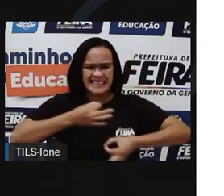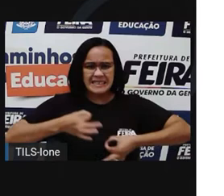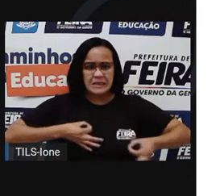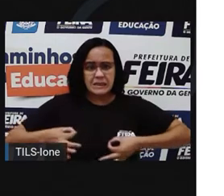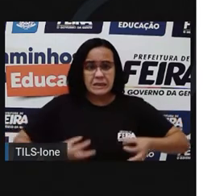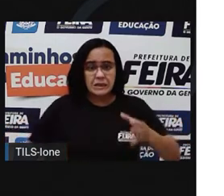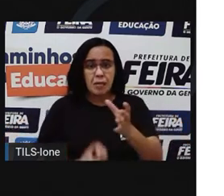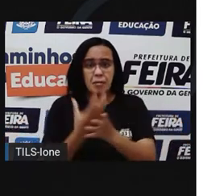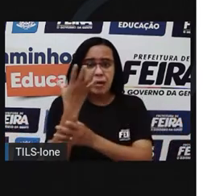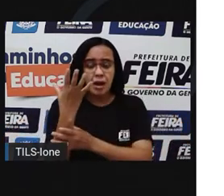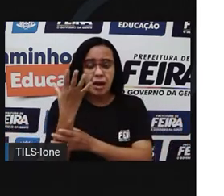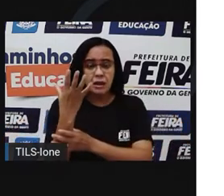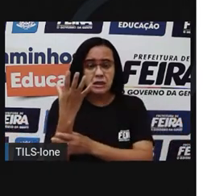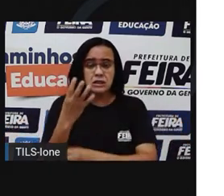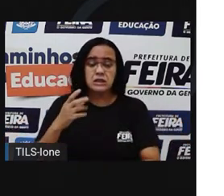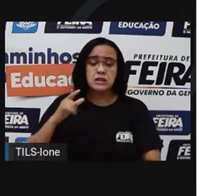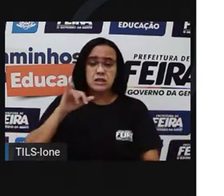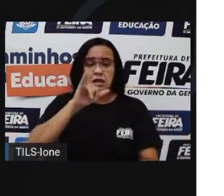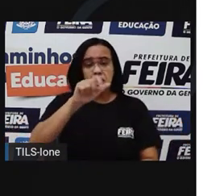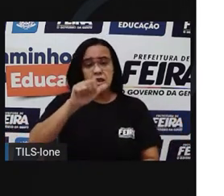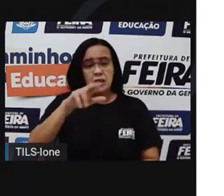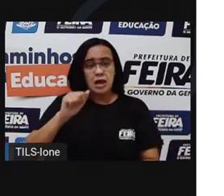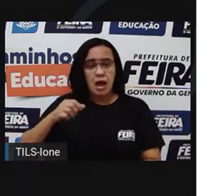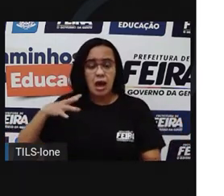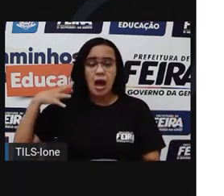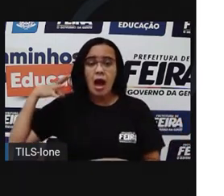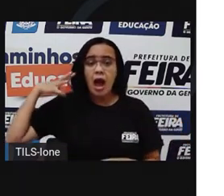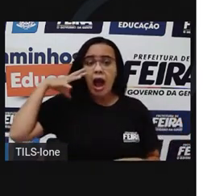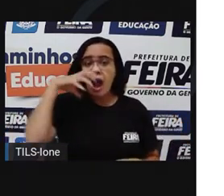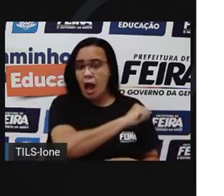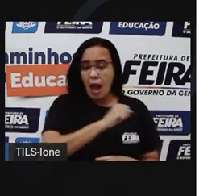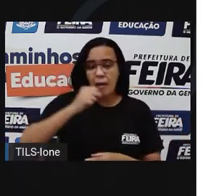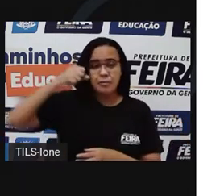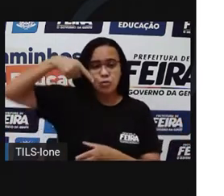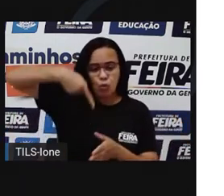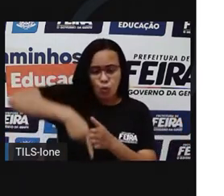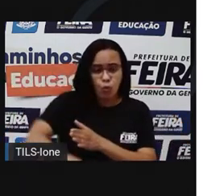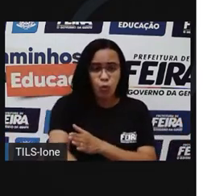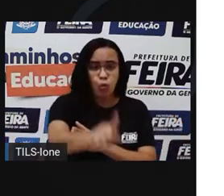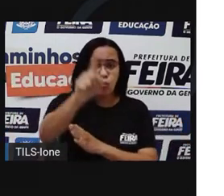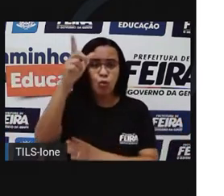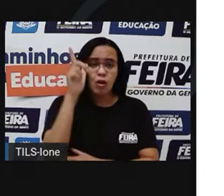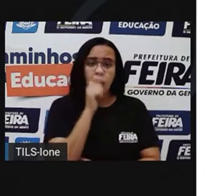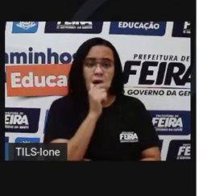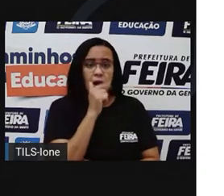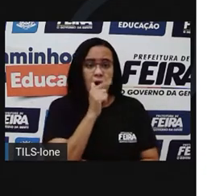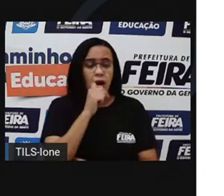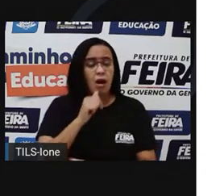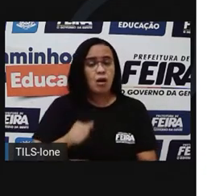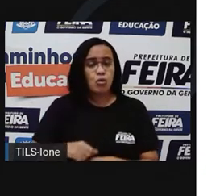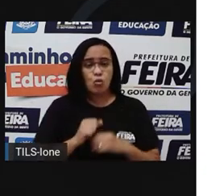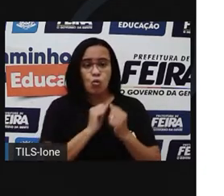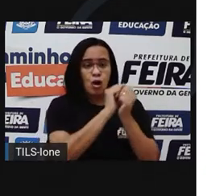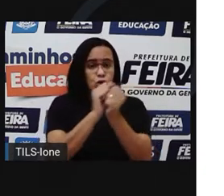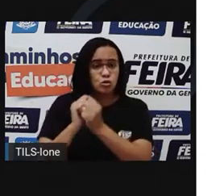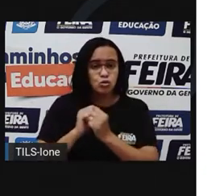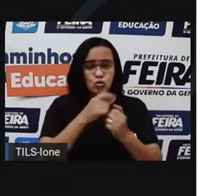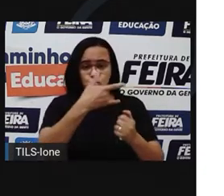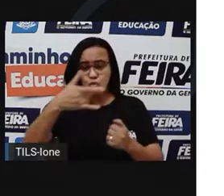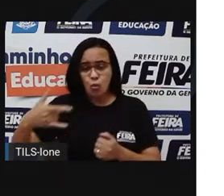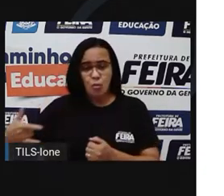Iara correu rapidamente em direção ao rio. Os peixes com quem Iara havia passado o dia todo brincando,